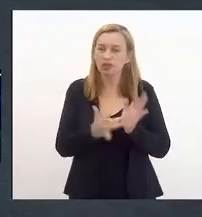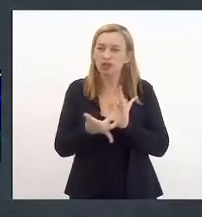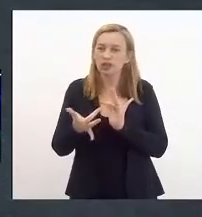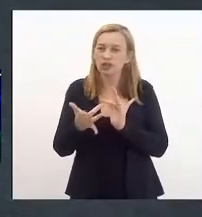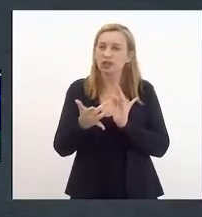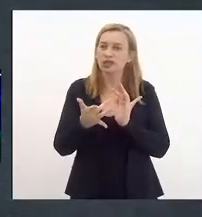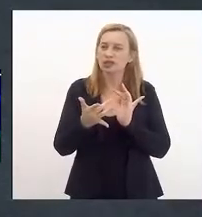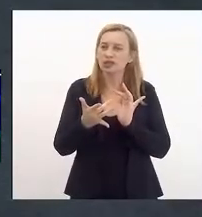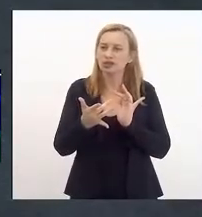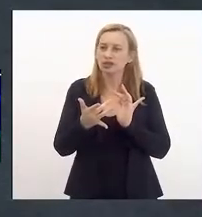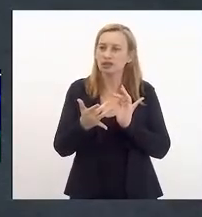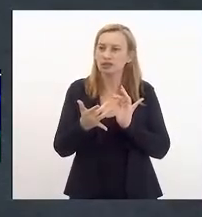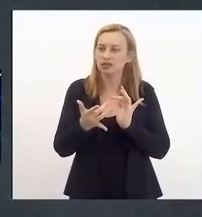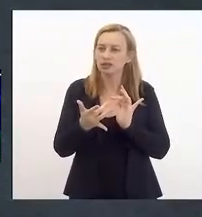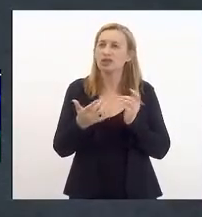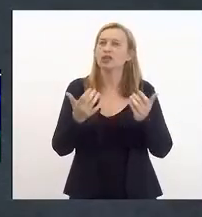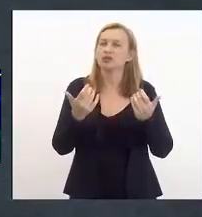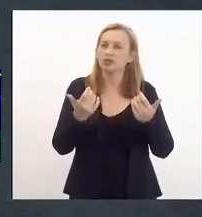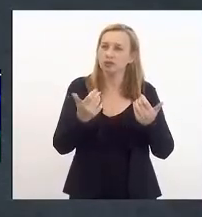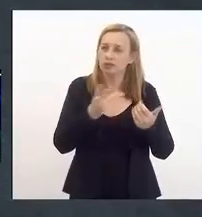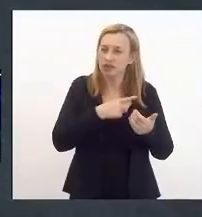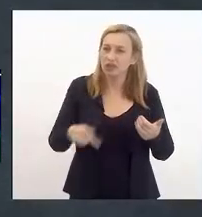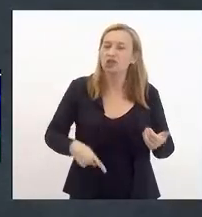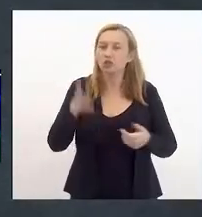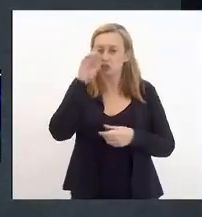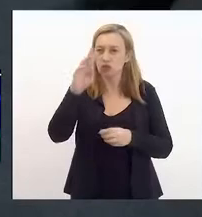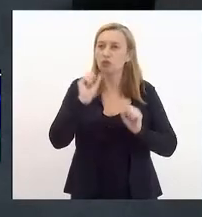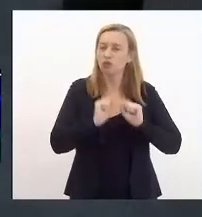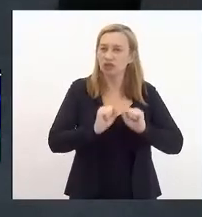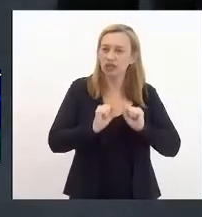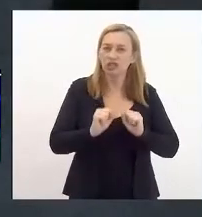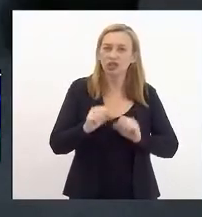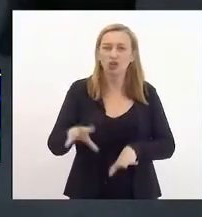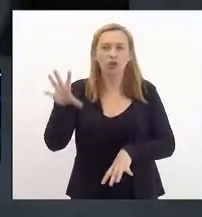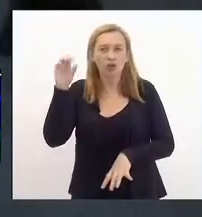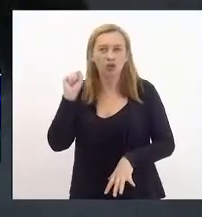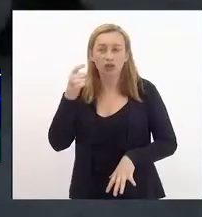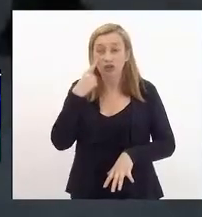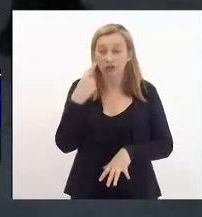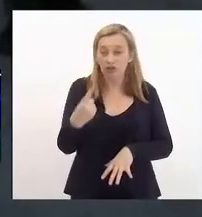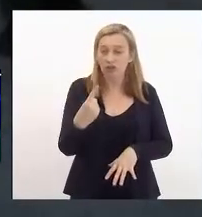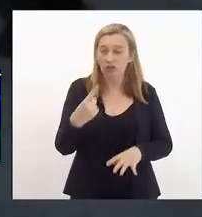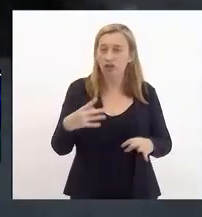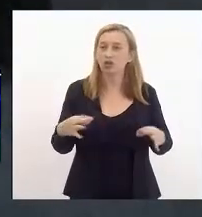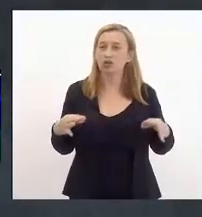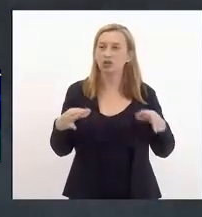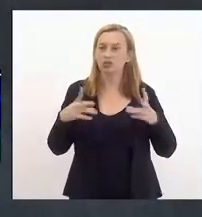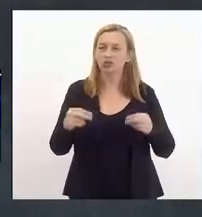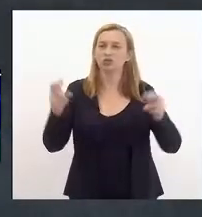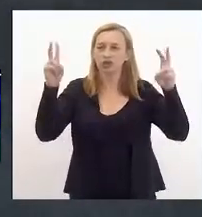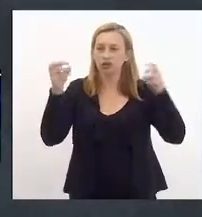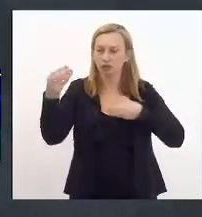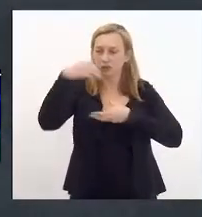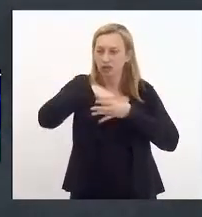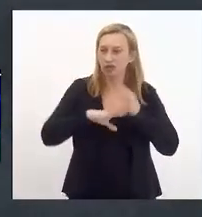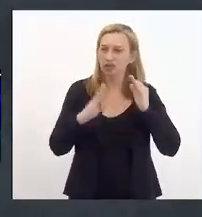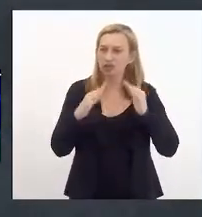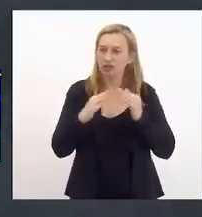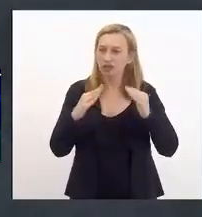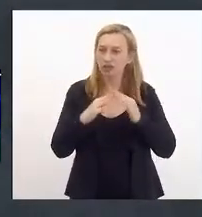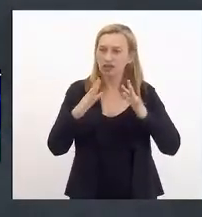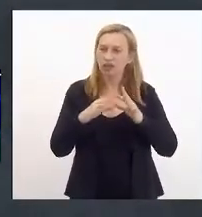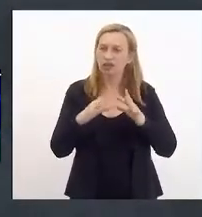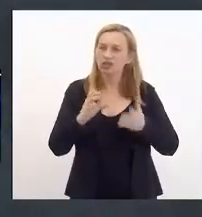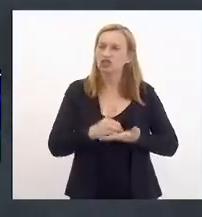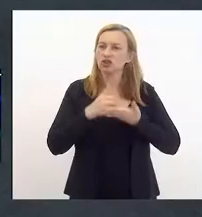que o senhor pudesse ouvi-los e trazer as reivindicações para dentro dessa casa, de dignidade humana